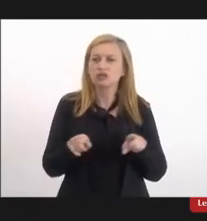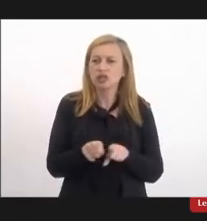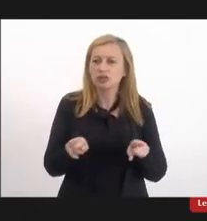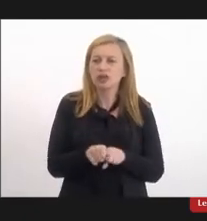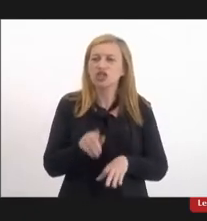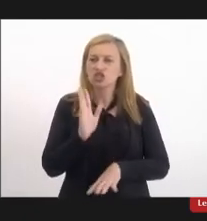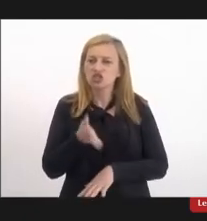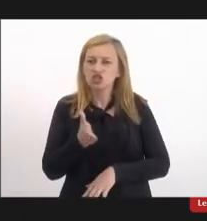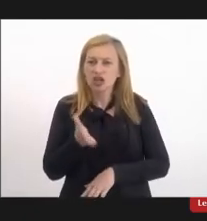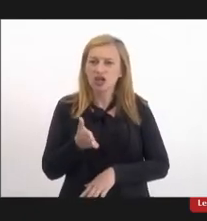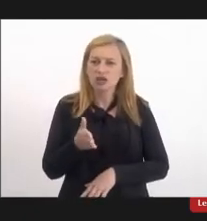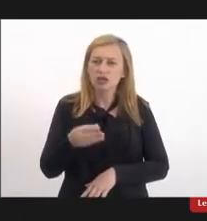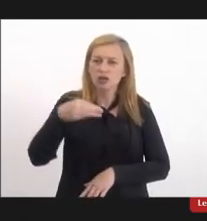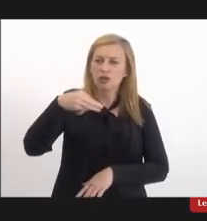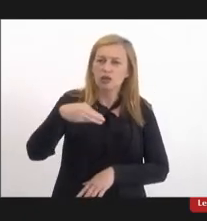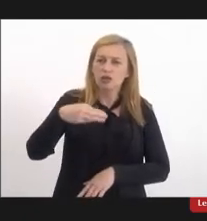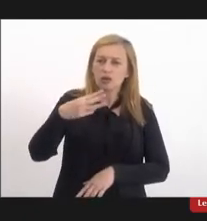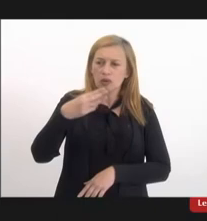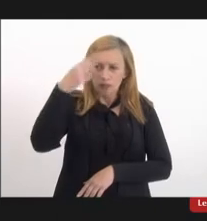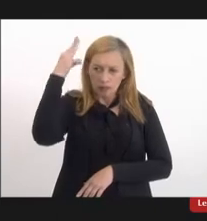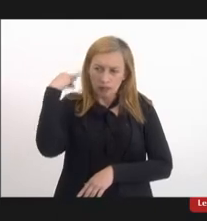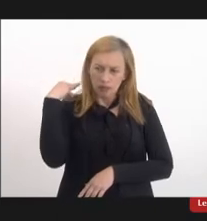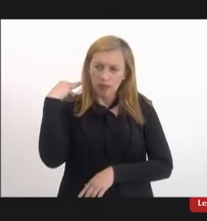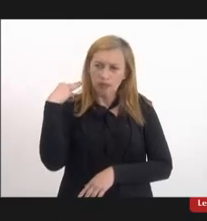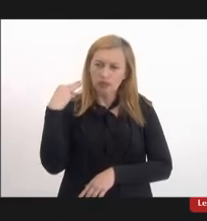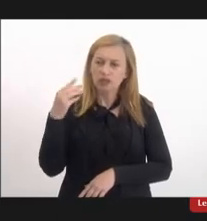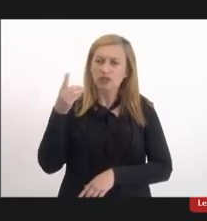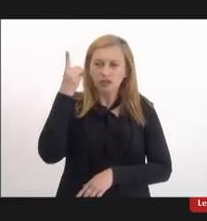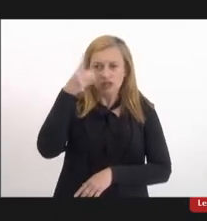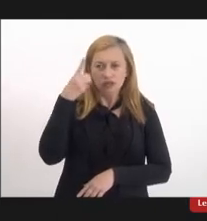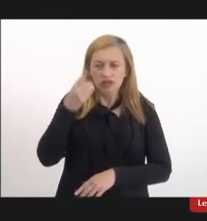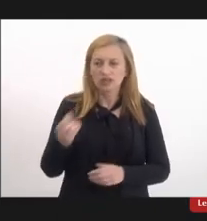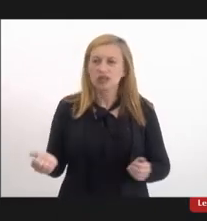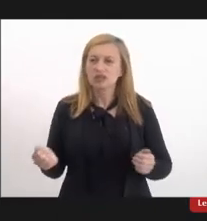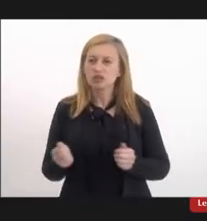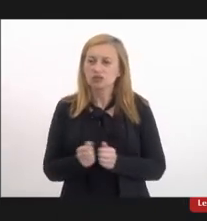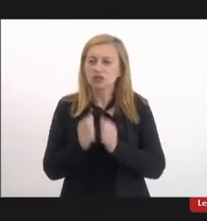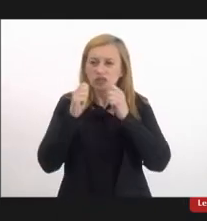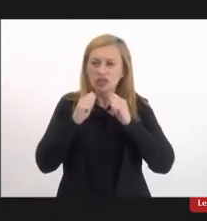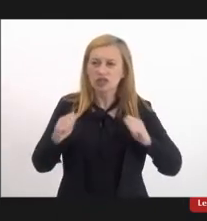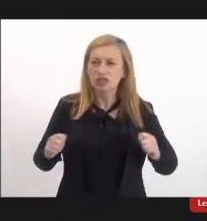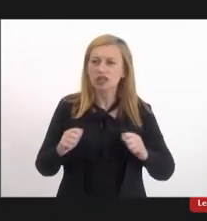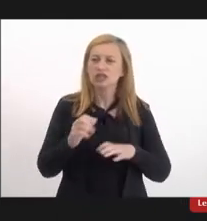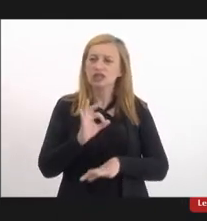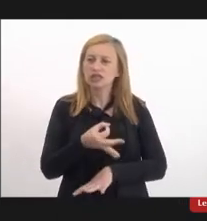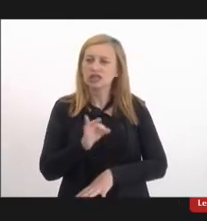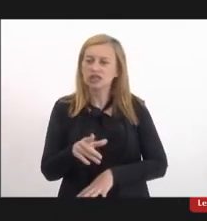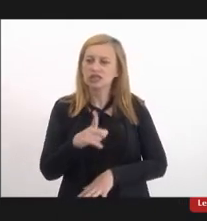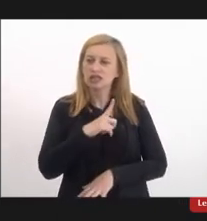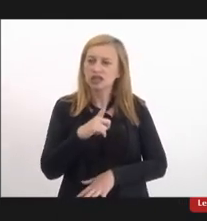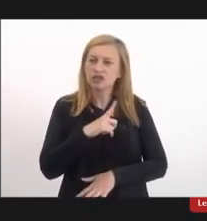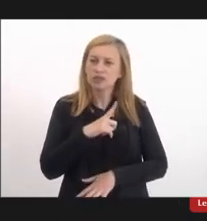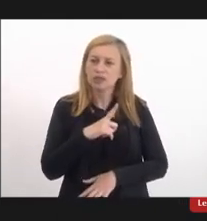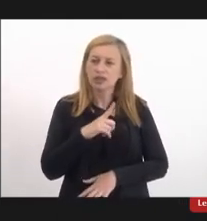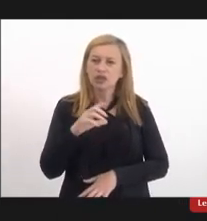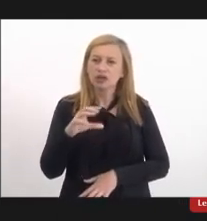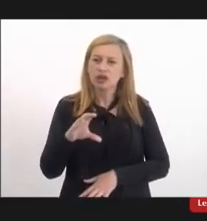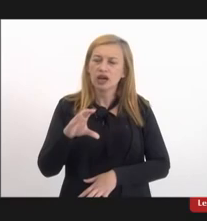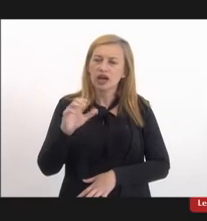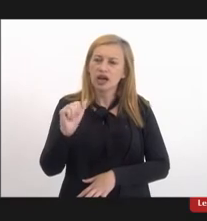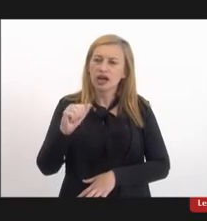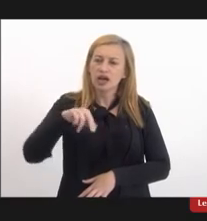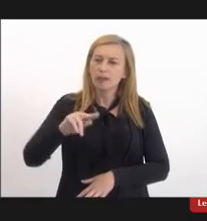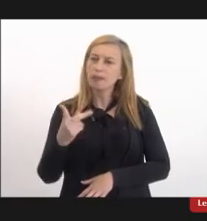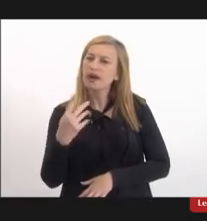o Marcelo está aqui com as suas assessorias, a gente tentar garantir uma campanha